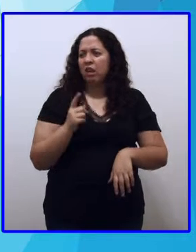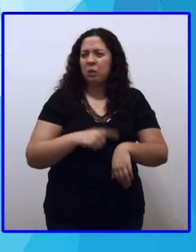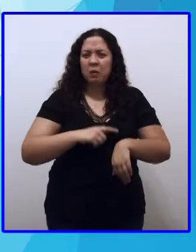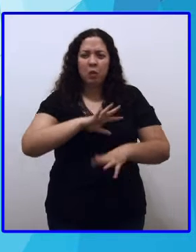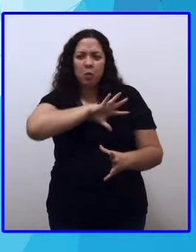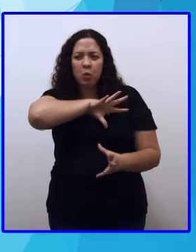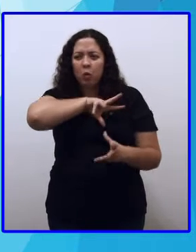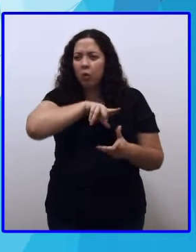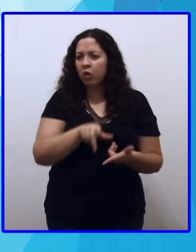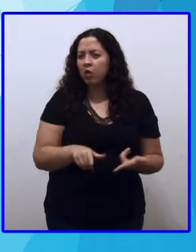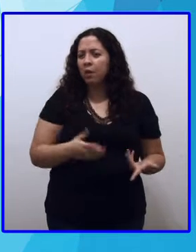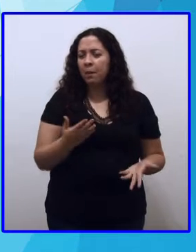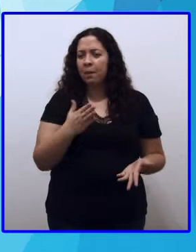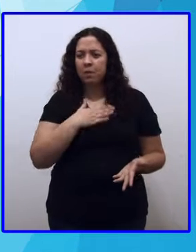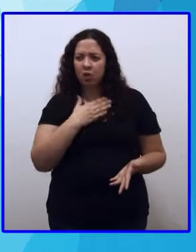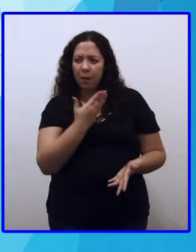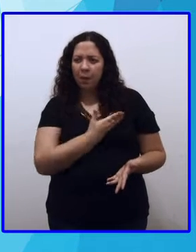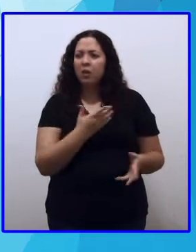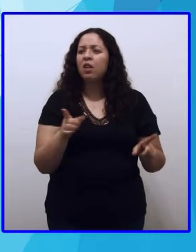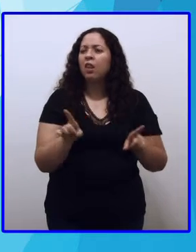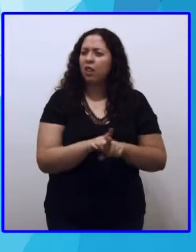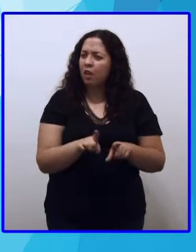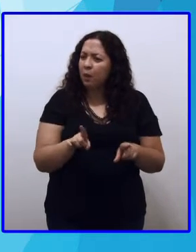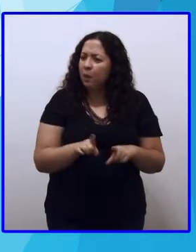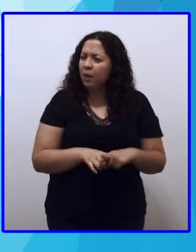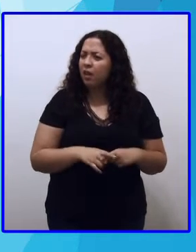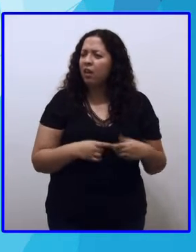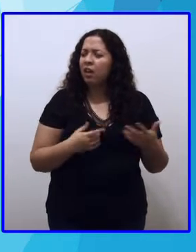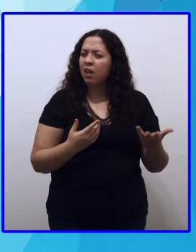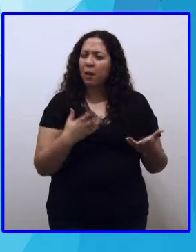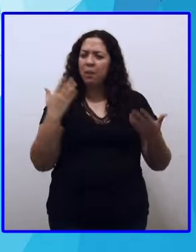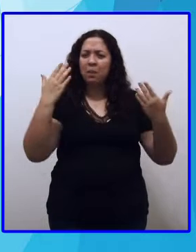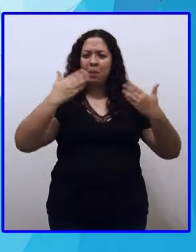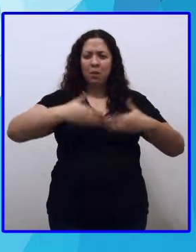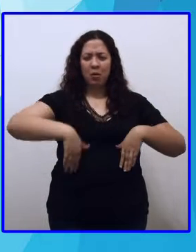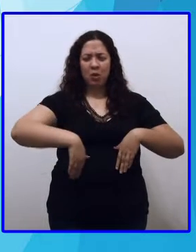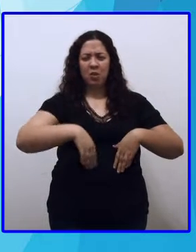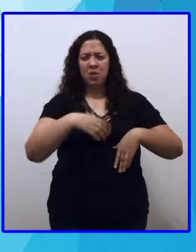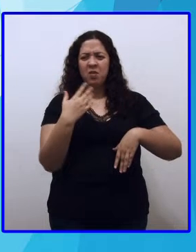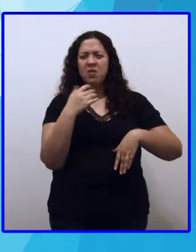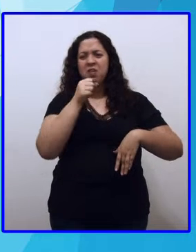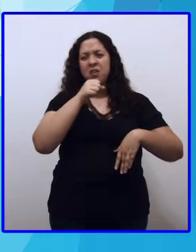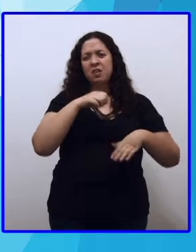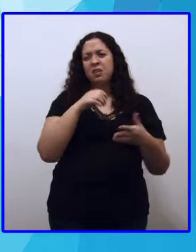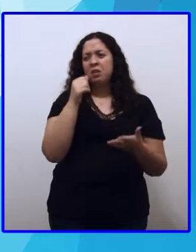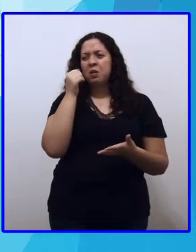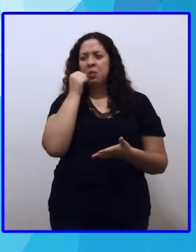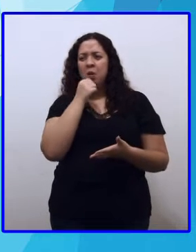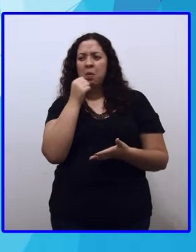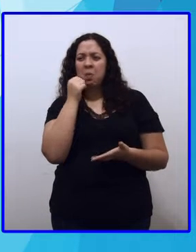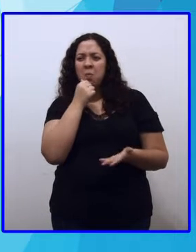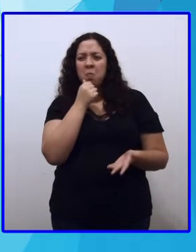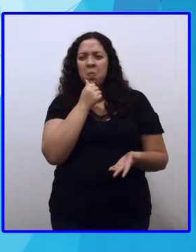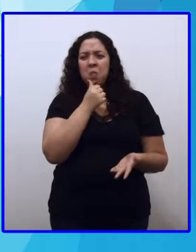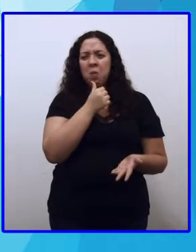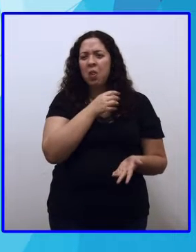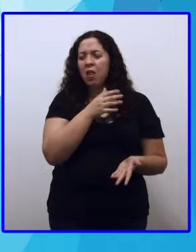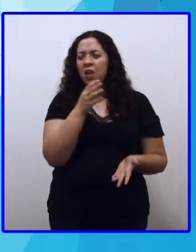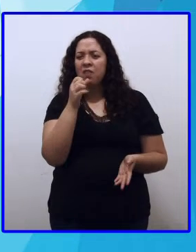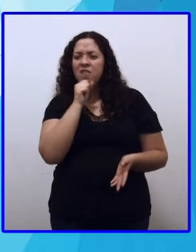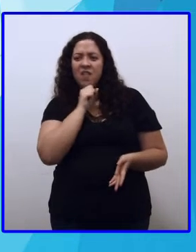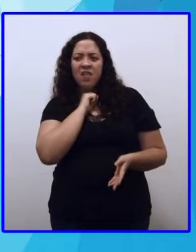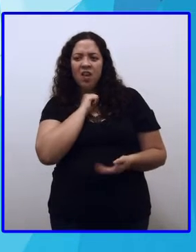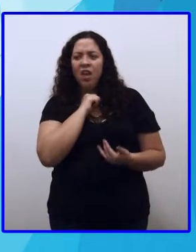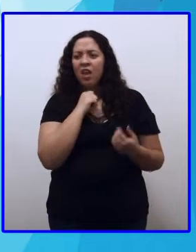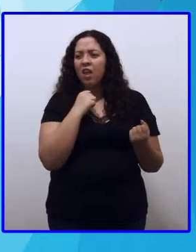também nisso. A prova para nós, uma mulher muito velha, uma solteirona, que numa casinha, aos pedaços, no fim de